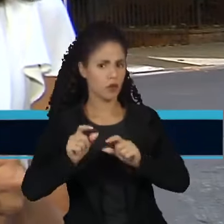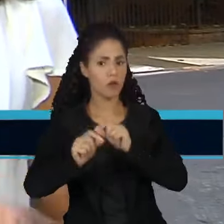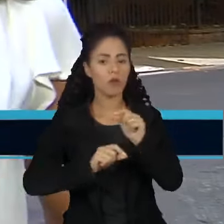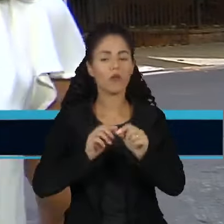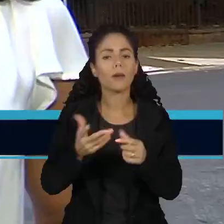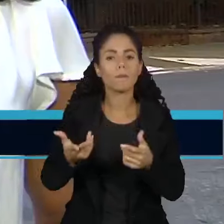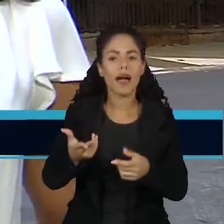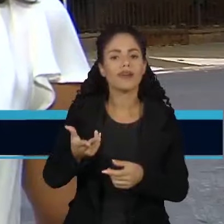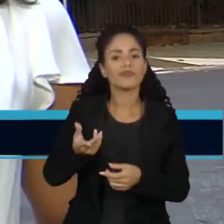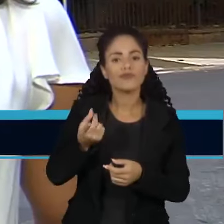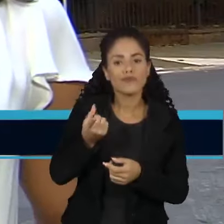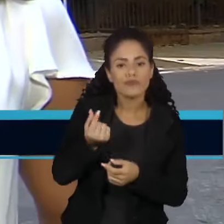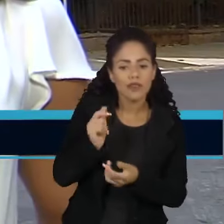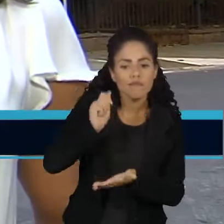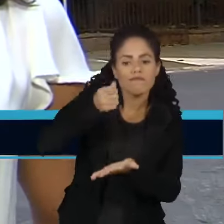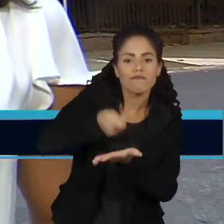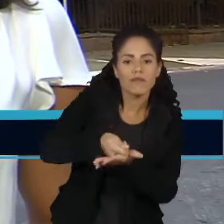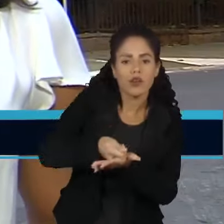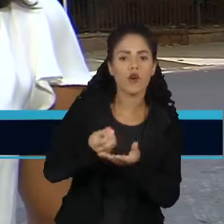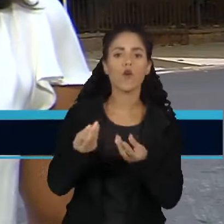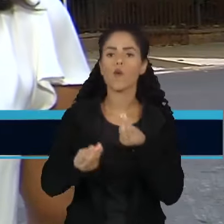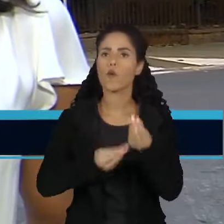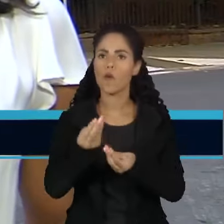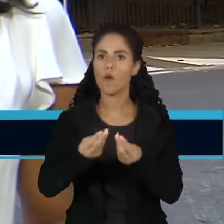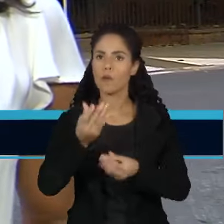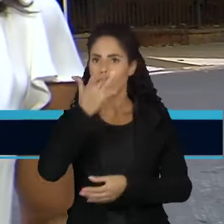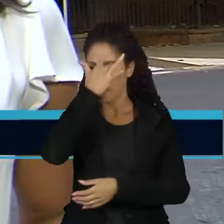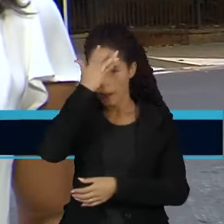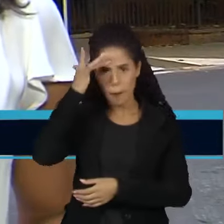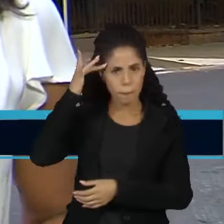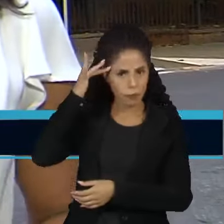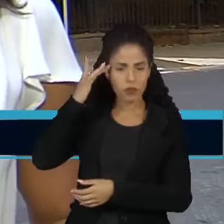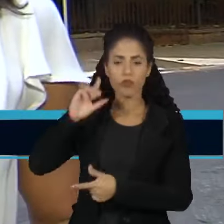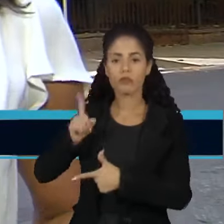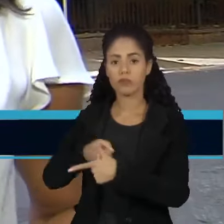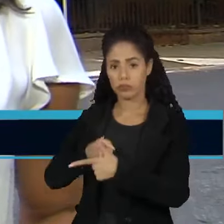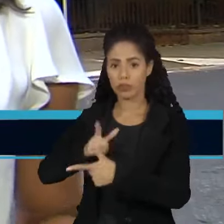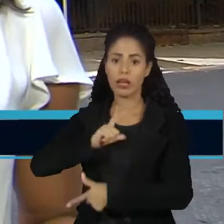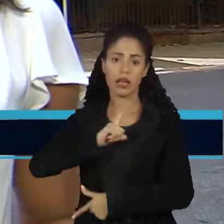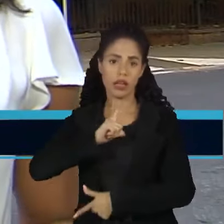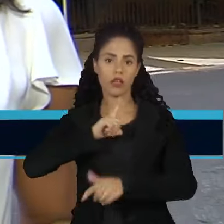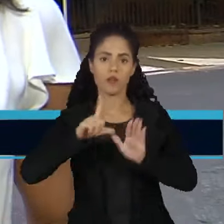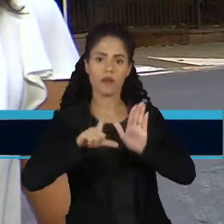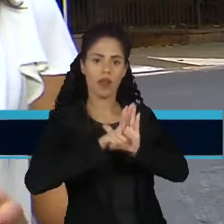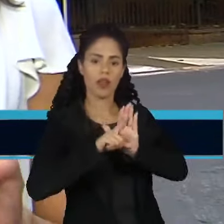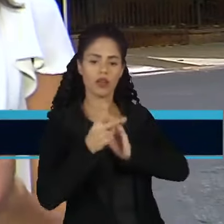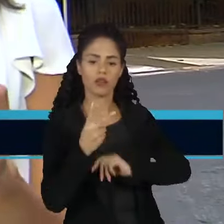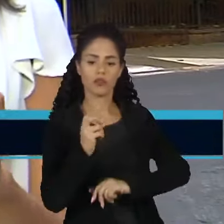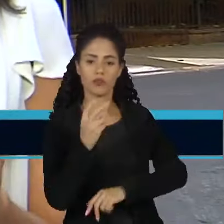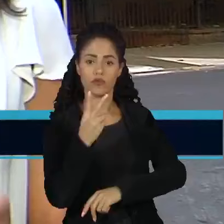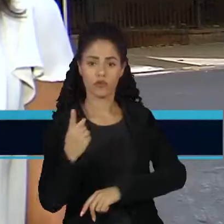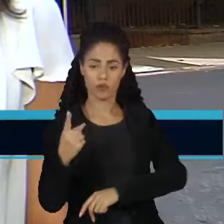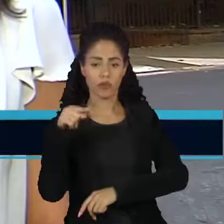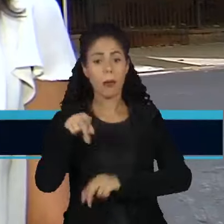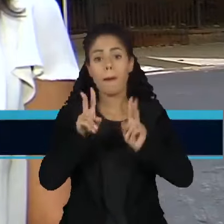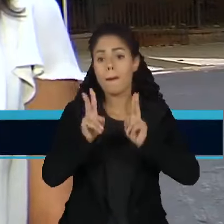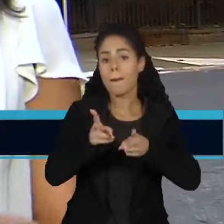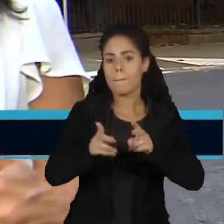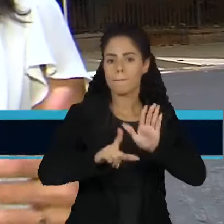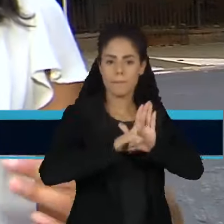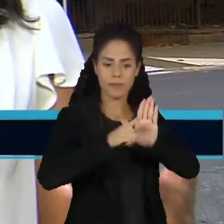o mínimo para a sobrevivência, é considerada superendividada por uma lei de 2021. Essa mesma